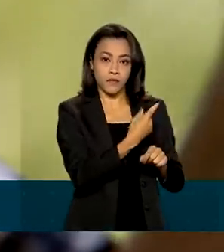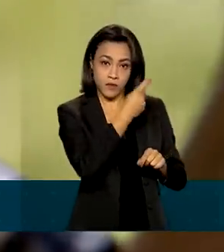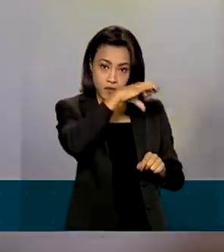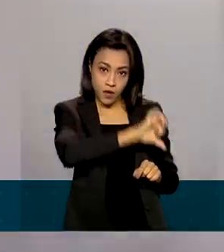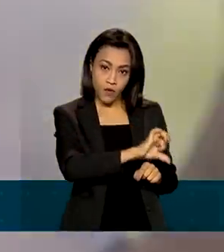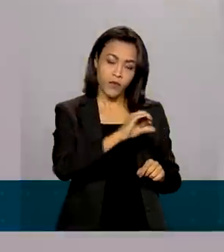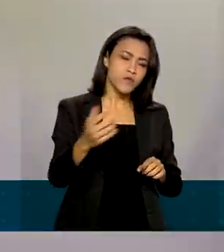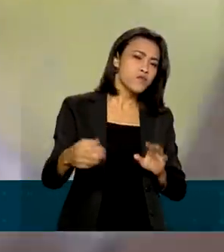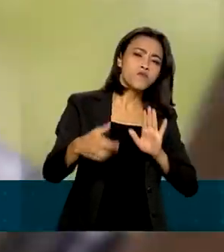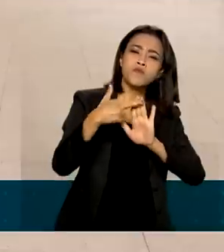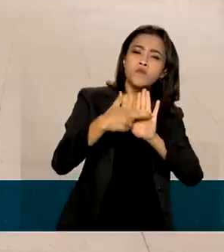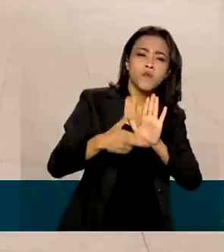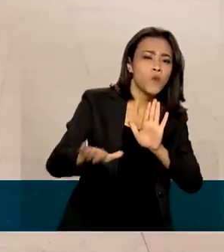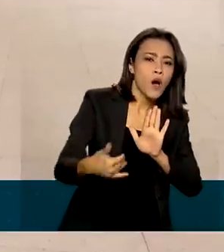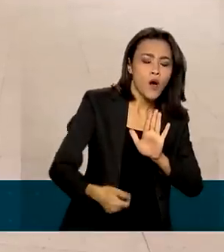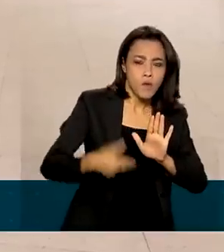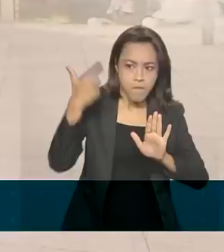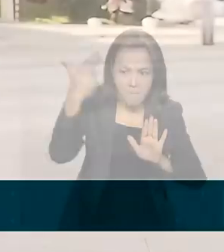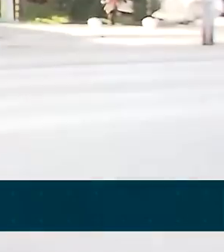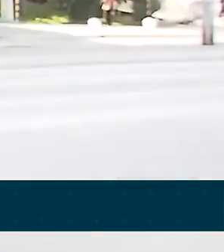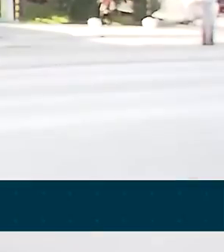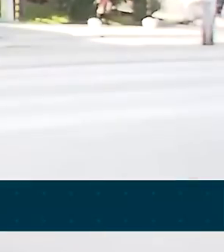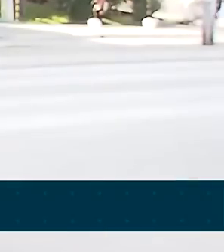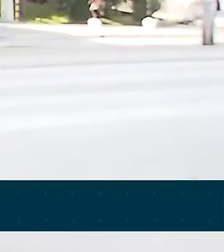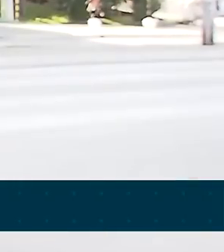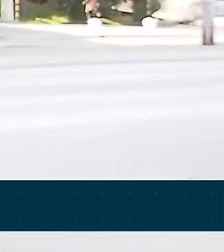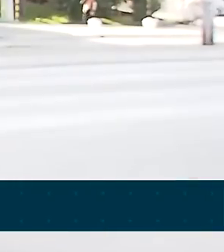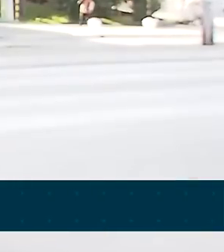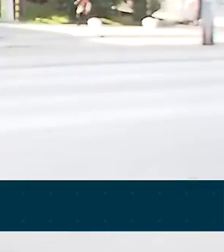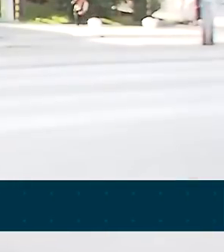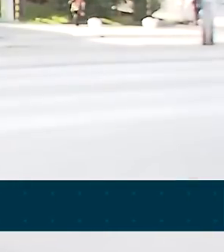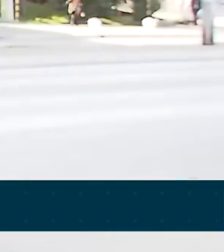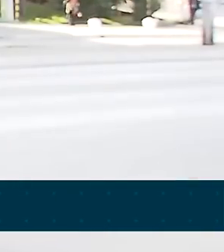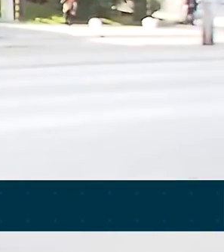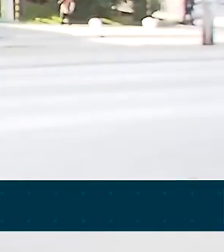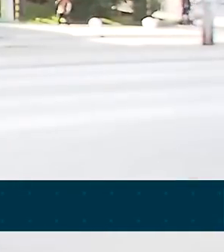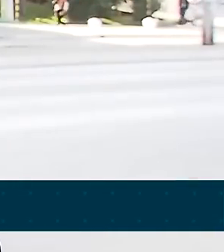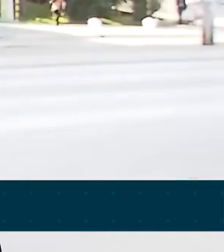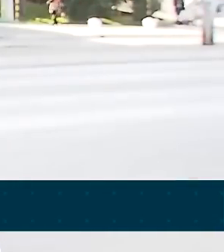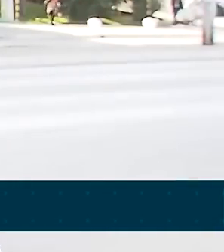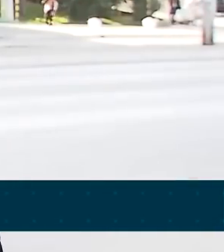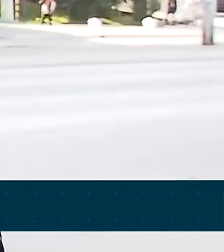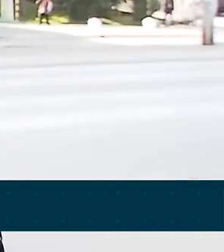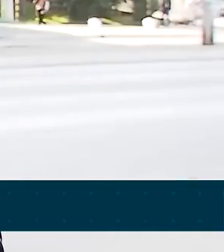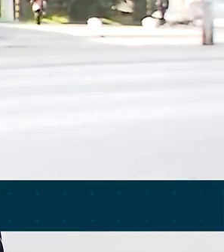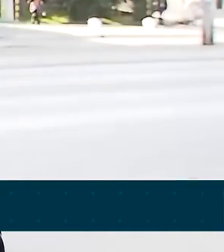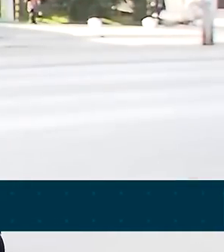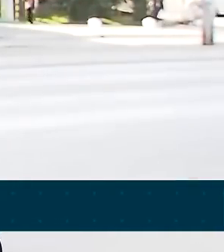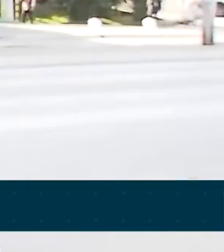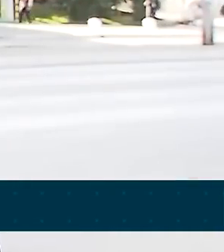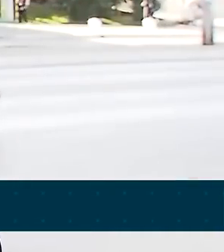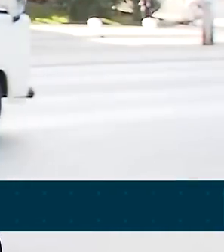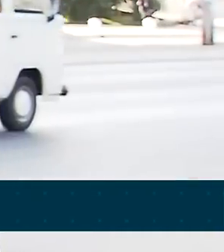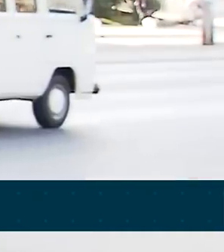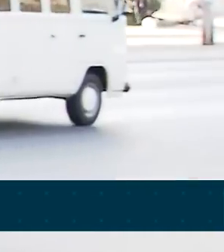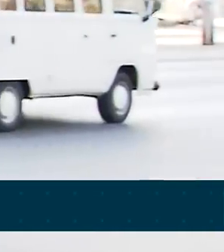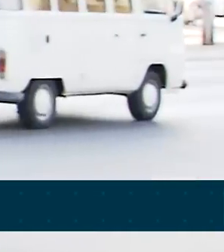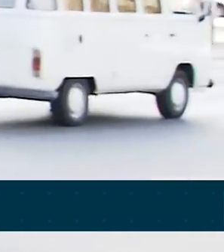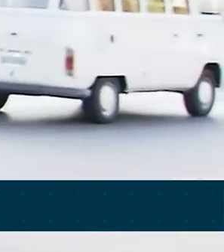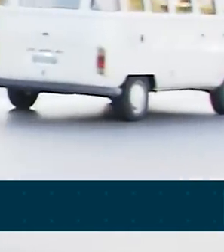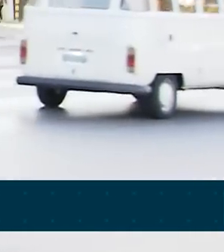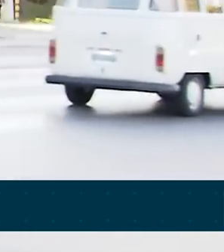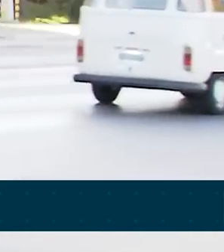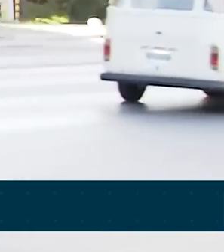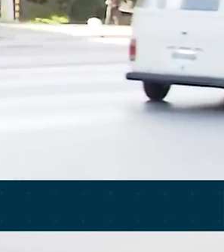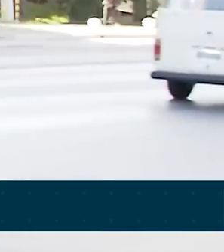estão o aumento da fiscalização e também das campanhas educativas. O próximo passo será a elaboração de uma norma que deverá